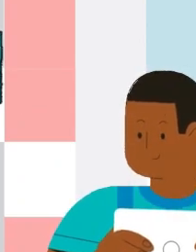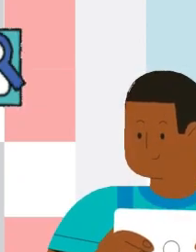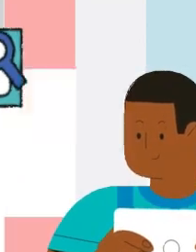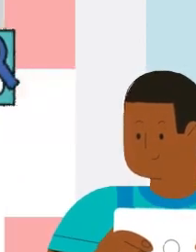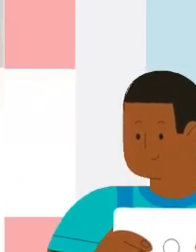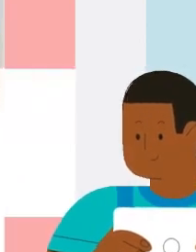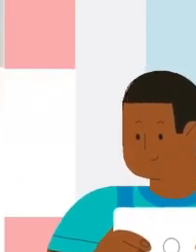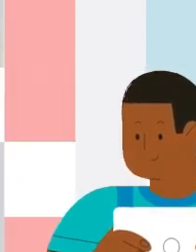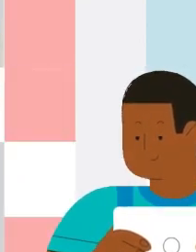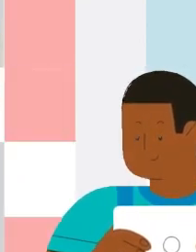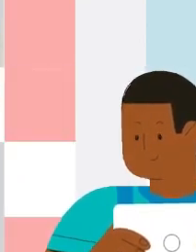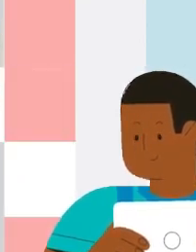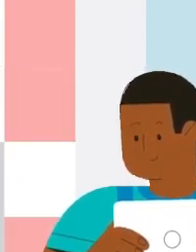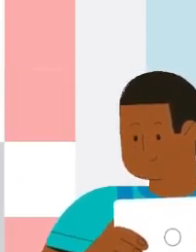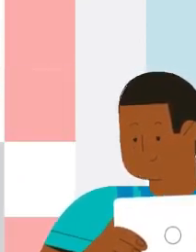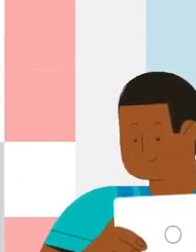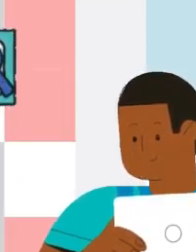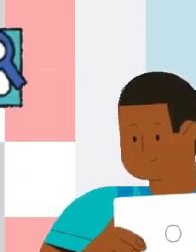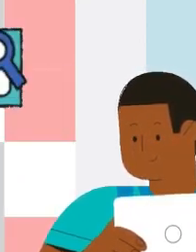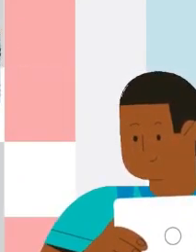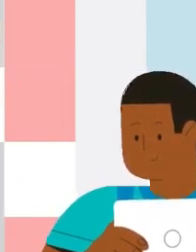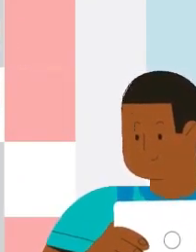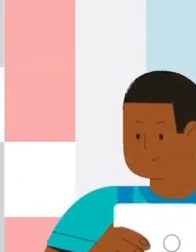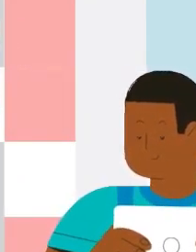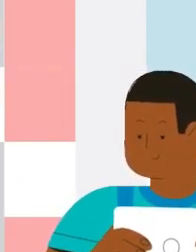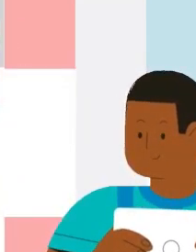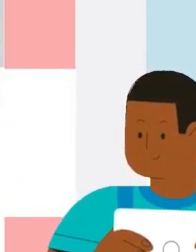África Mãe de Portugal.